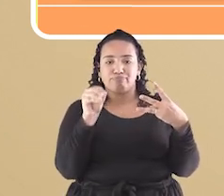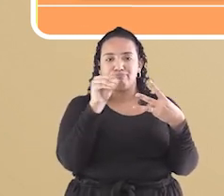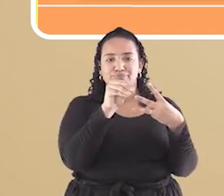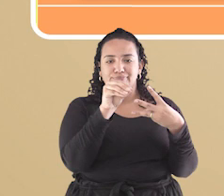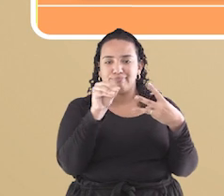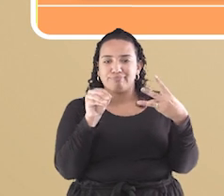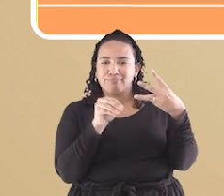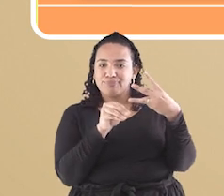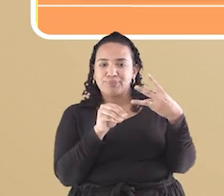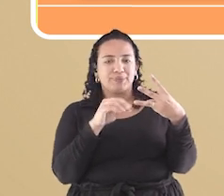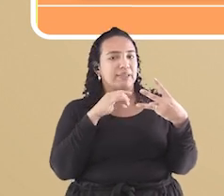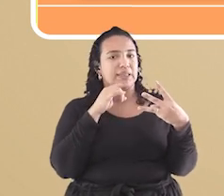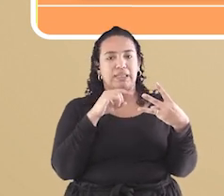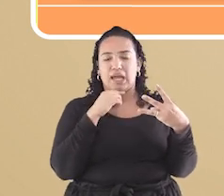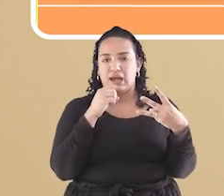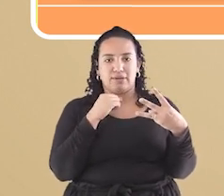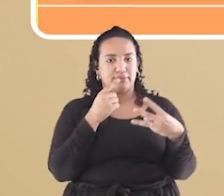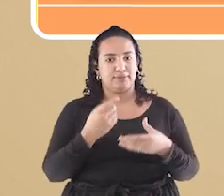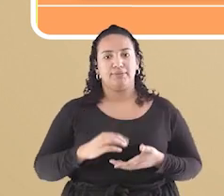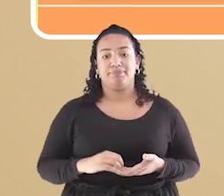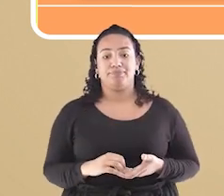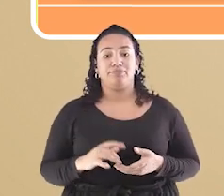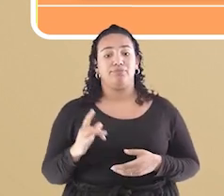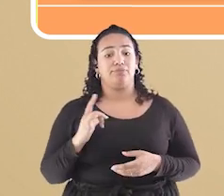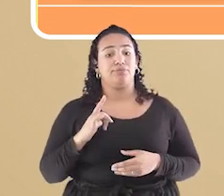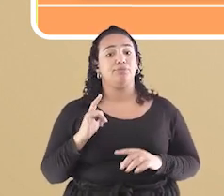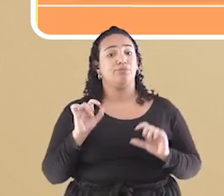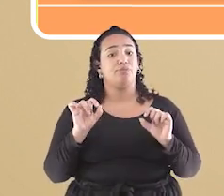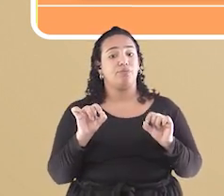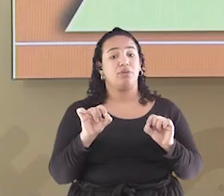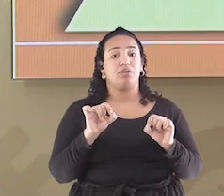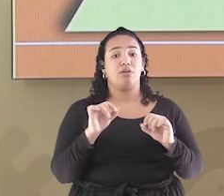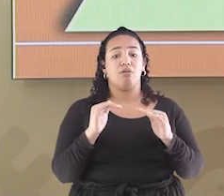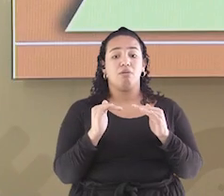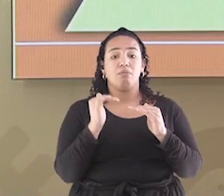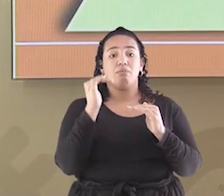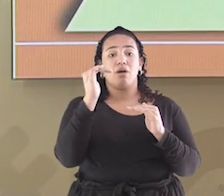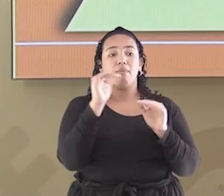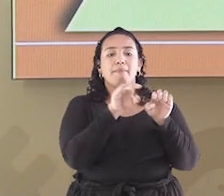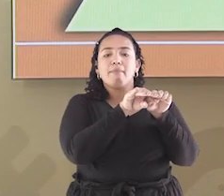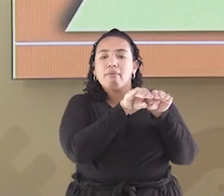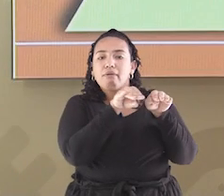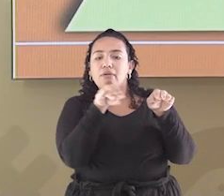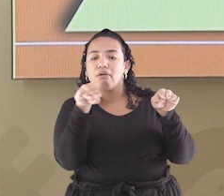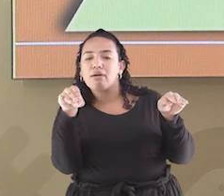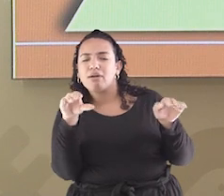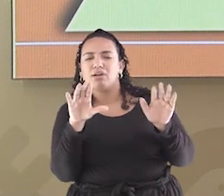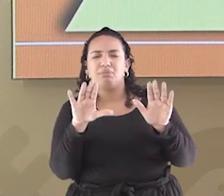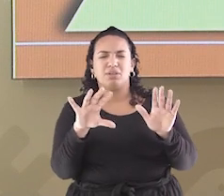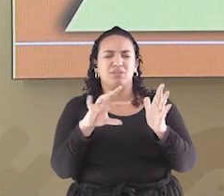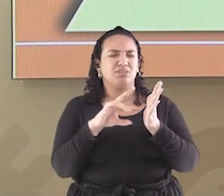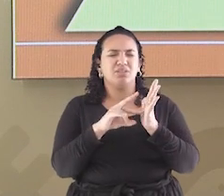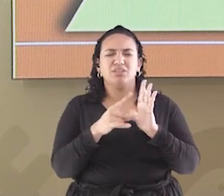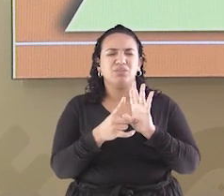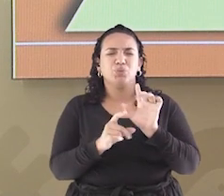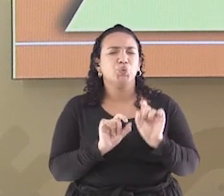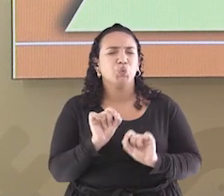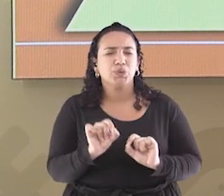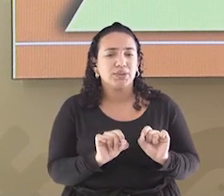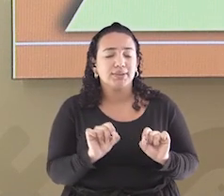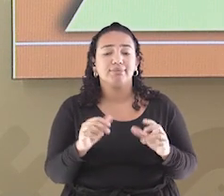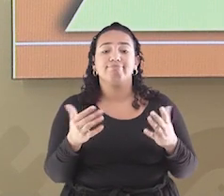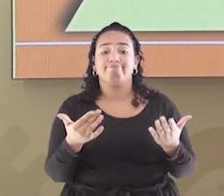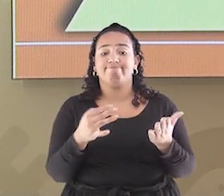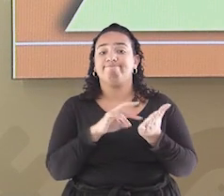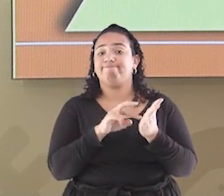medieval. Existia ali um crescimento linear. Mas, professor, o que isso significa? Significa